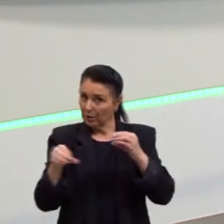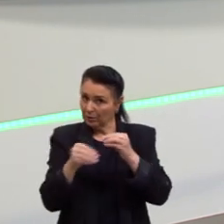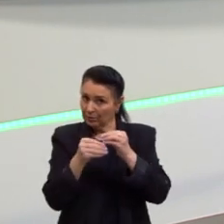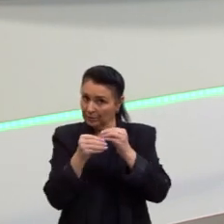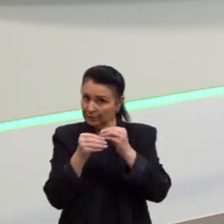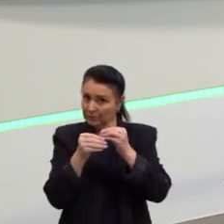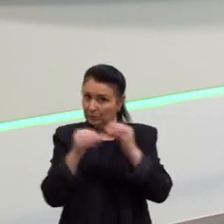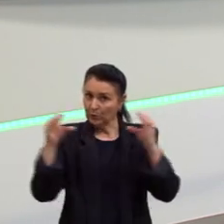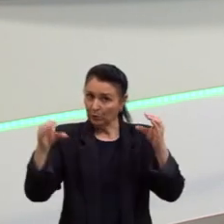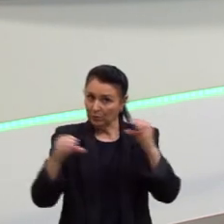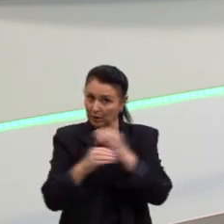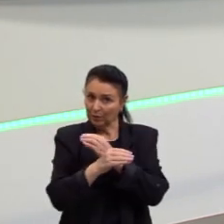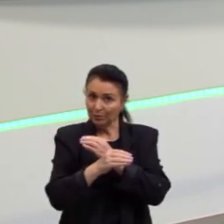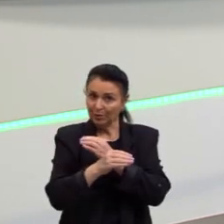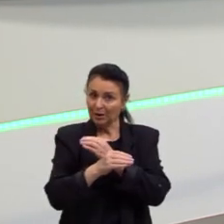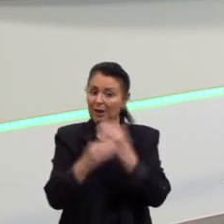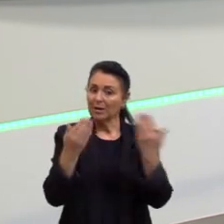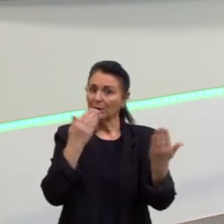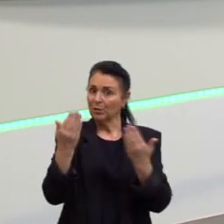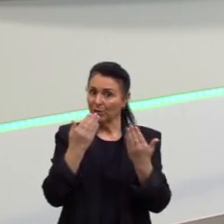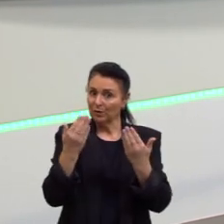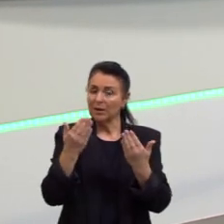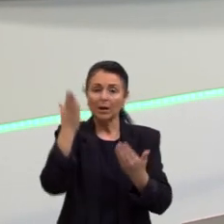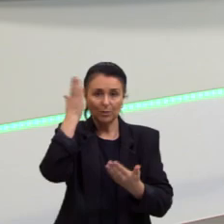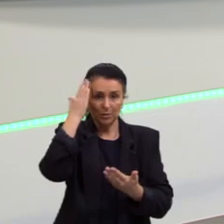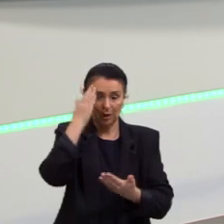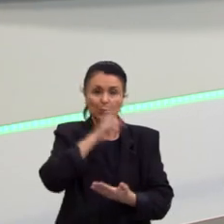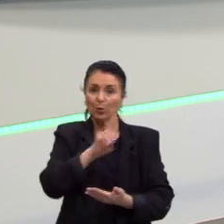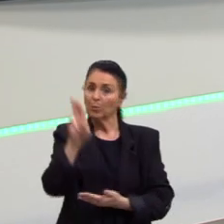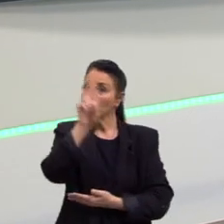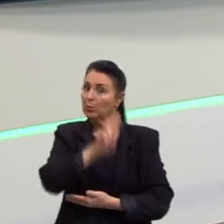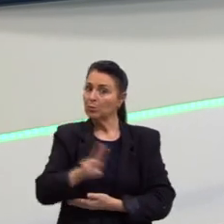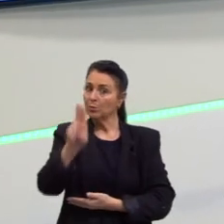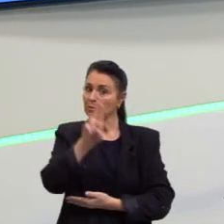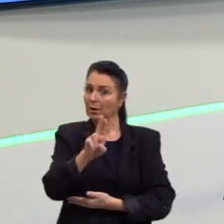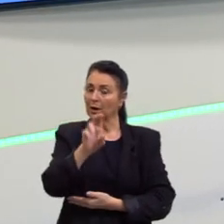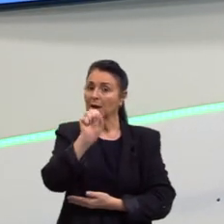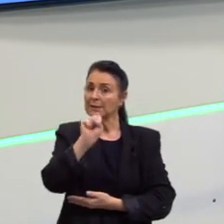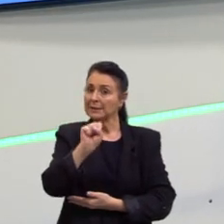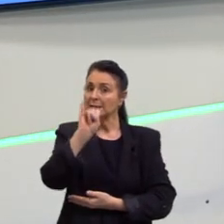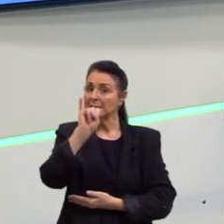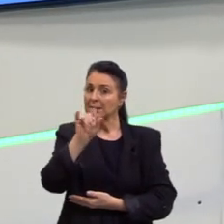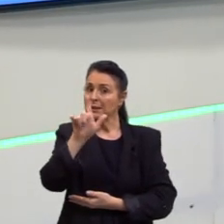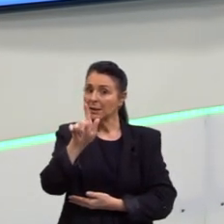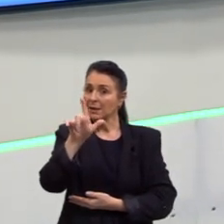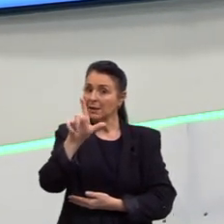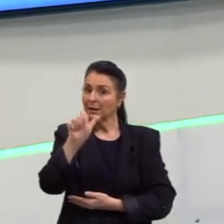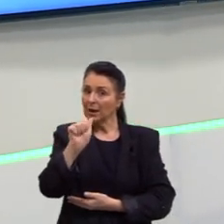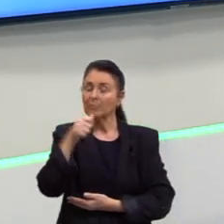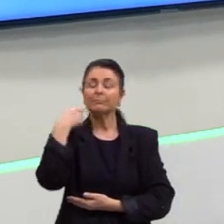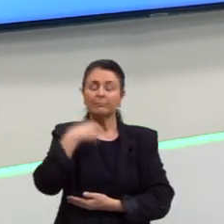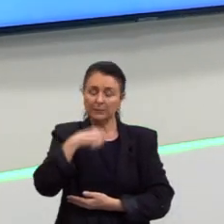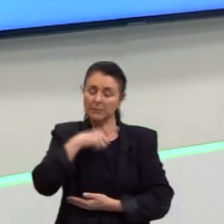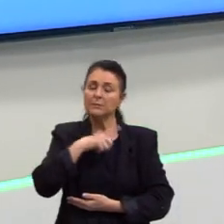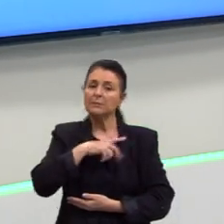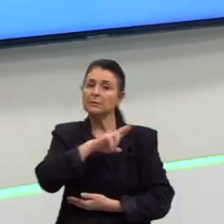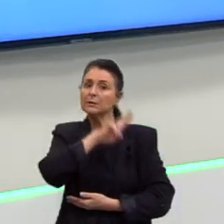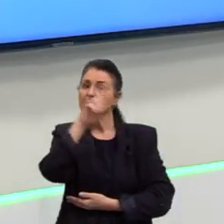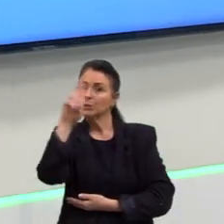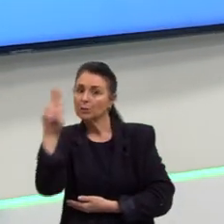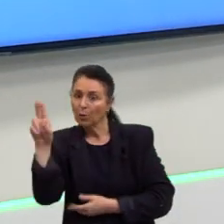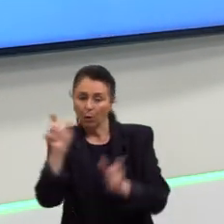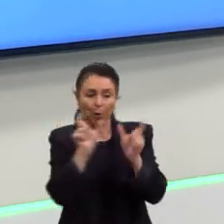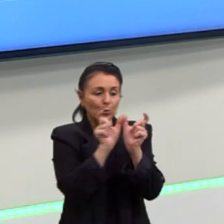não erremos. a gente sabe que sigla precisa ter nome por extenso,